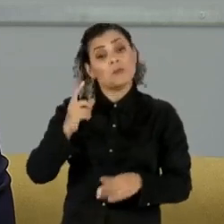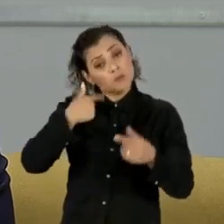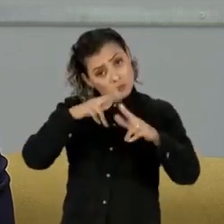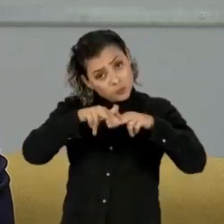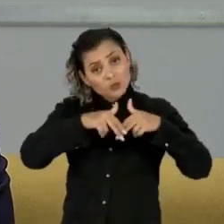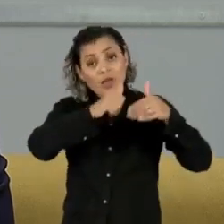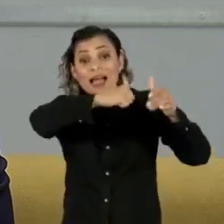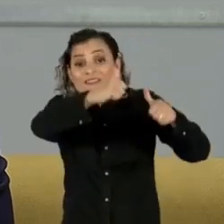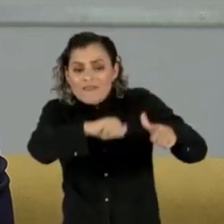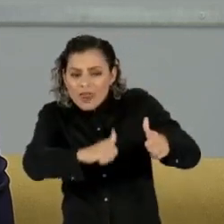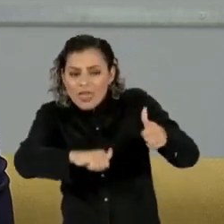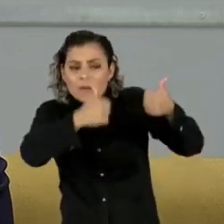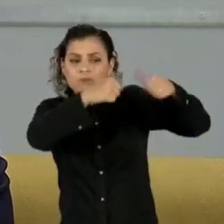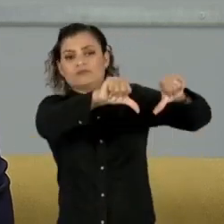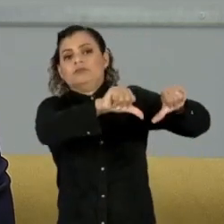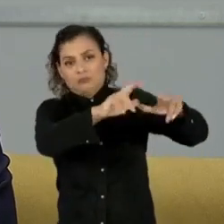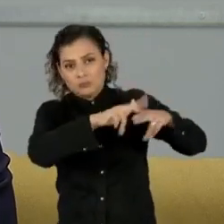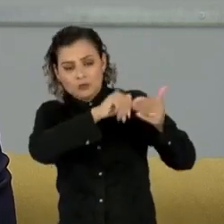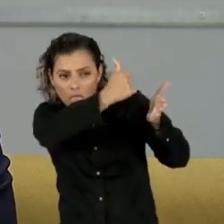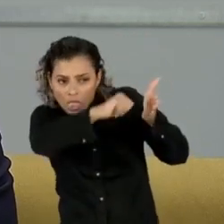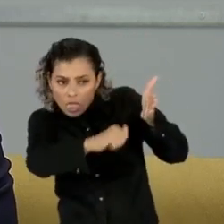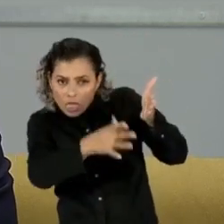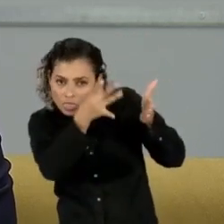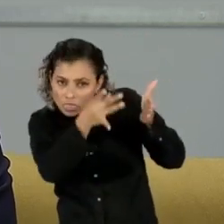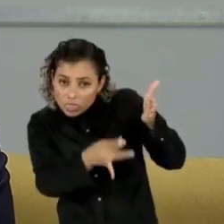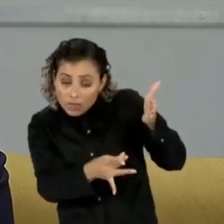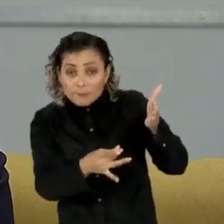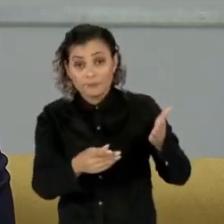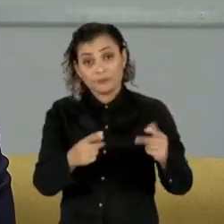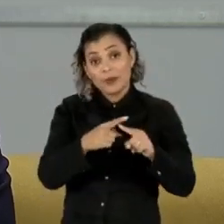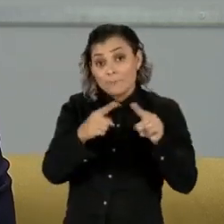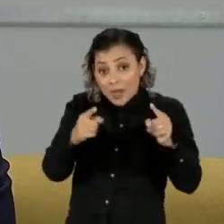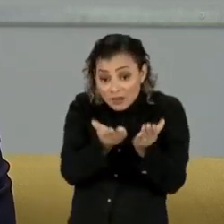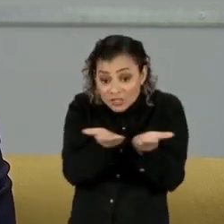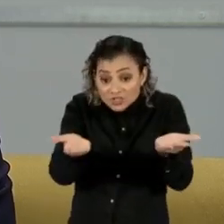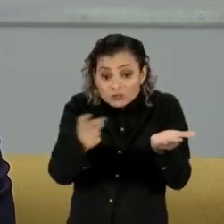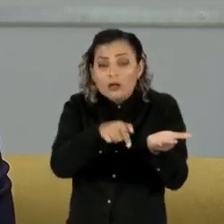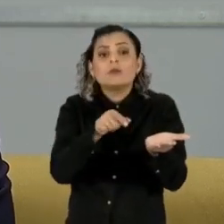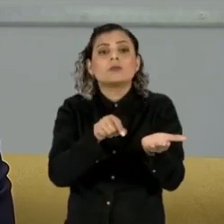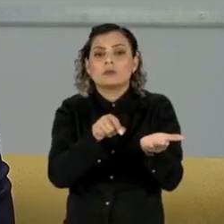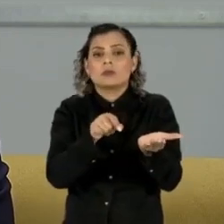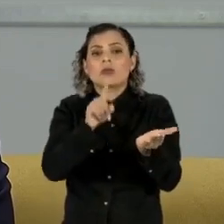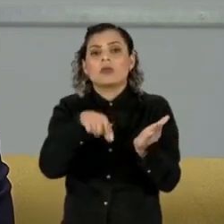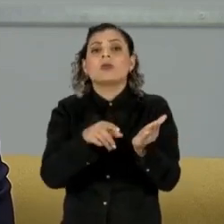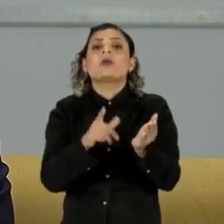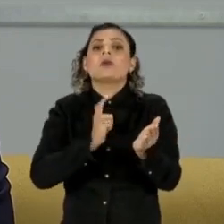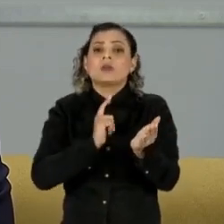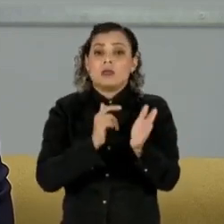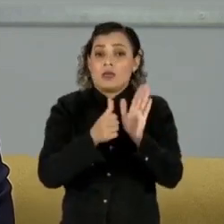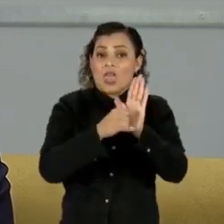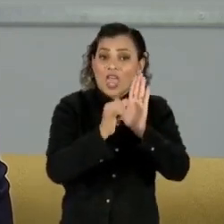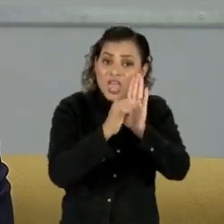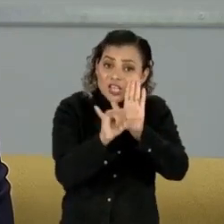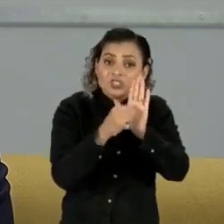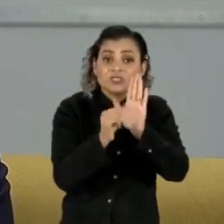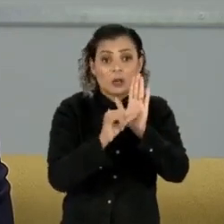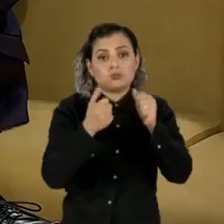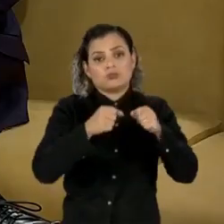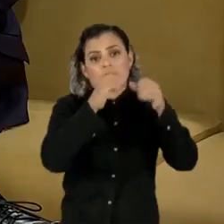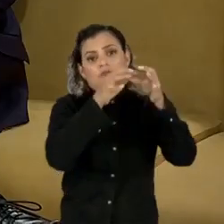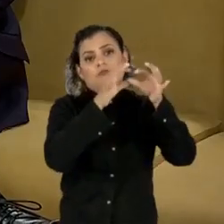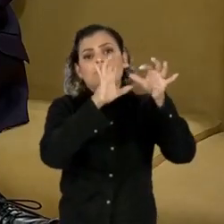analisar os critérios da formulação. Segundo o Ministério, o próprio edital previa a possibilidade de suspensão ou até anulação.